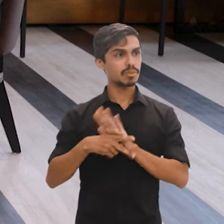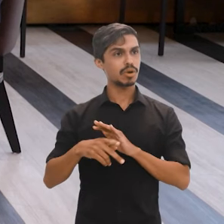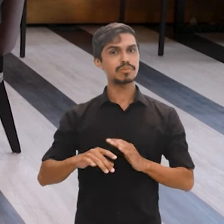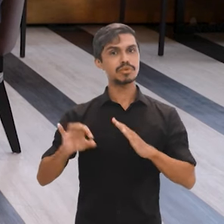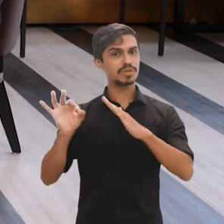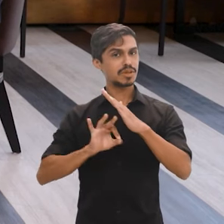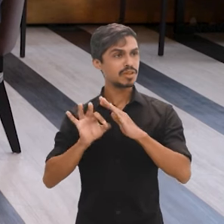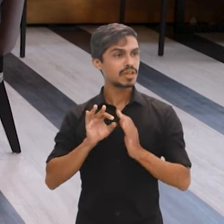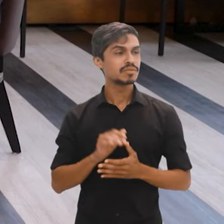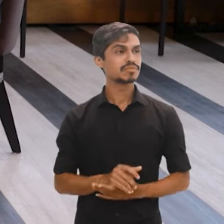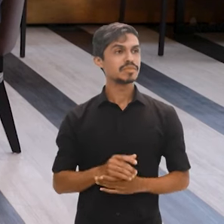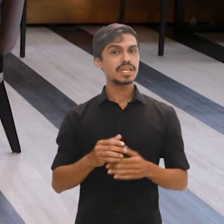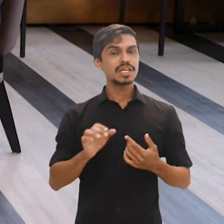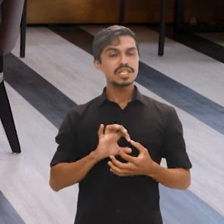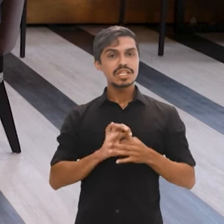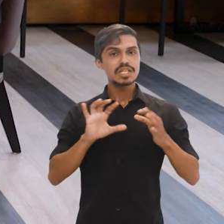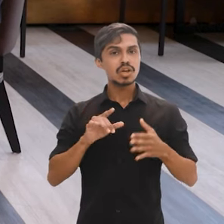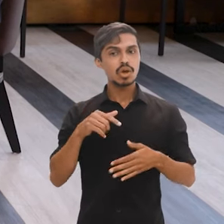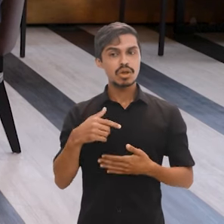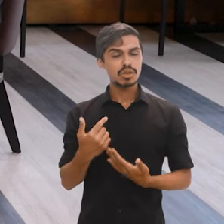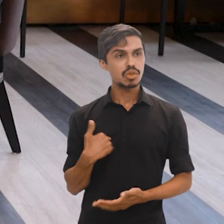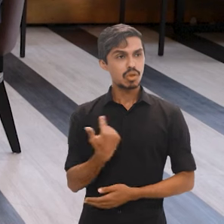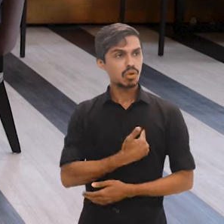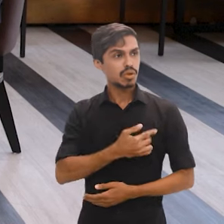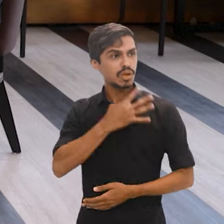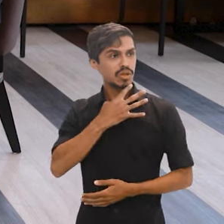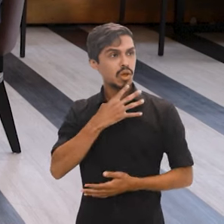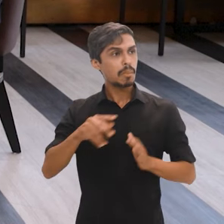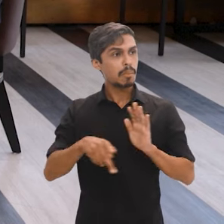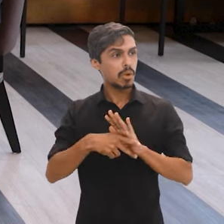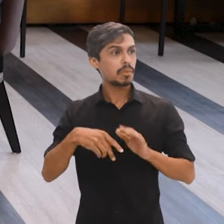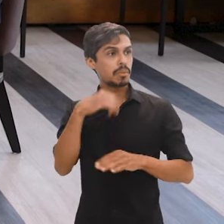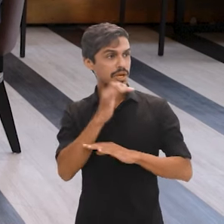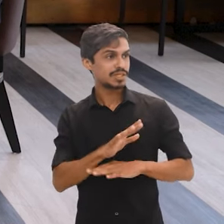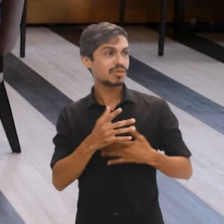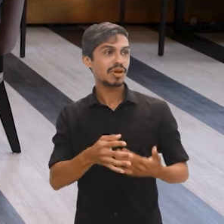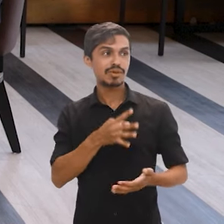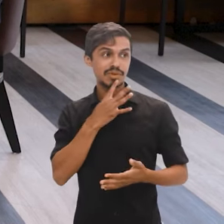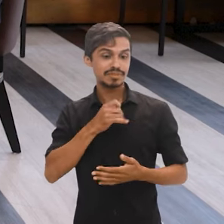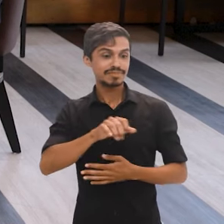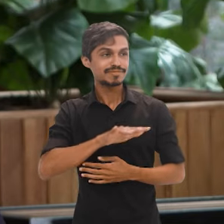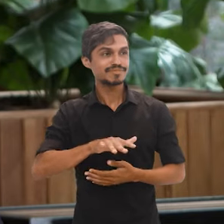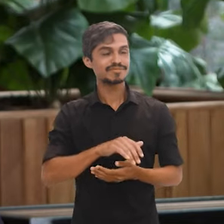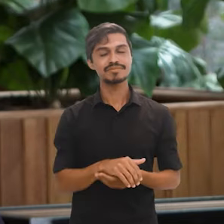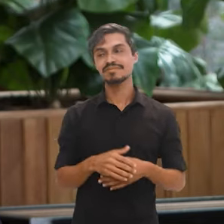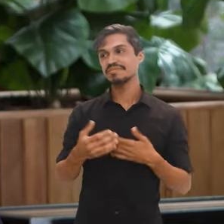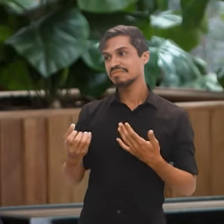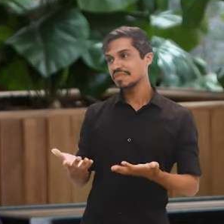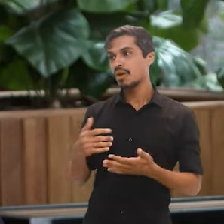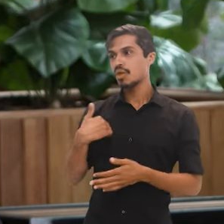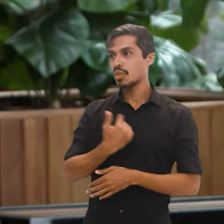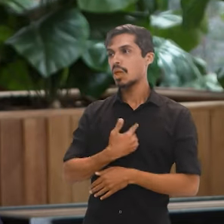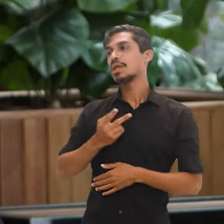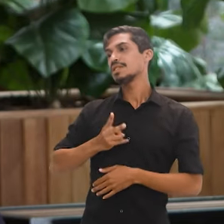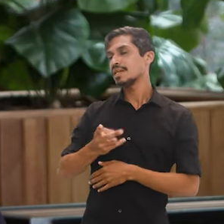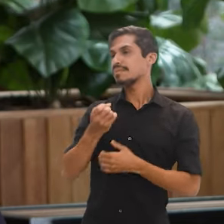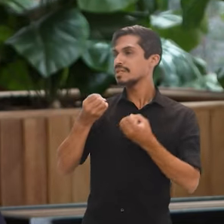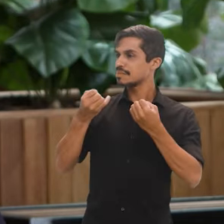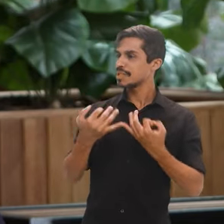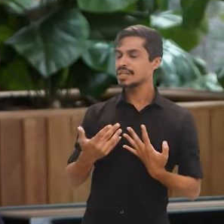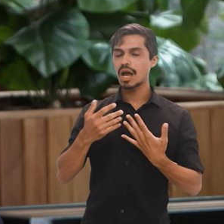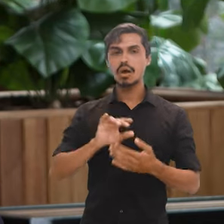que permitem o Brasil conhecer melhor a sua própria realidade. Bom, bacana. Normalmente, como falamos, as pesquisas